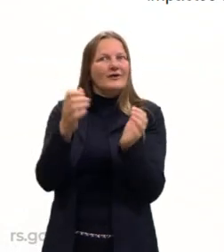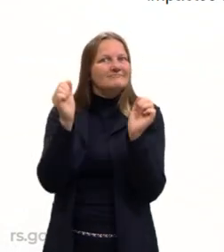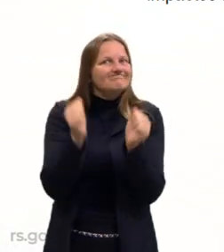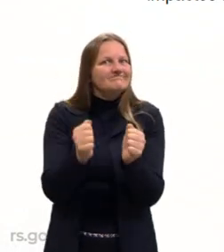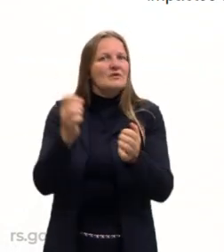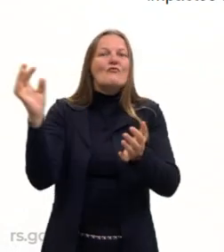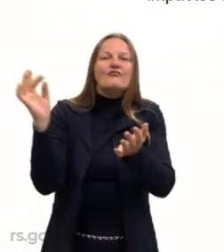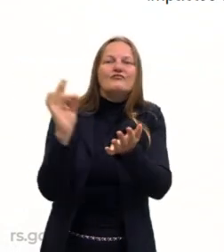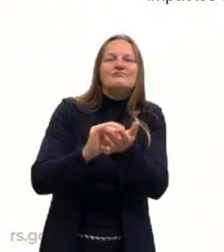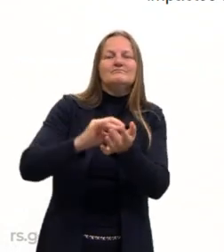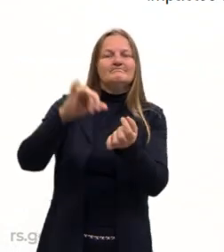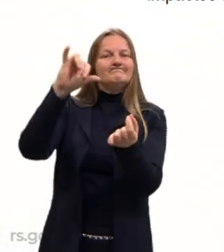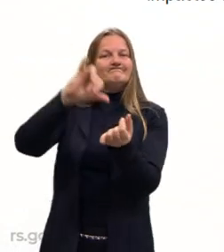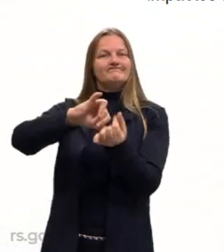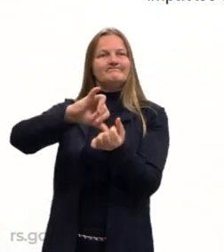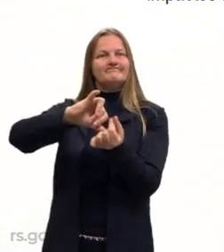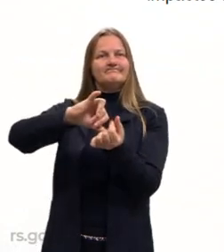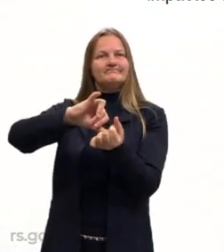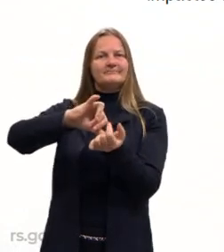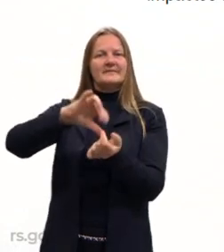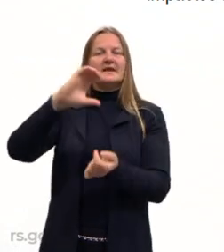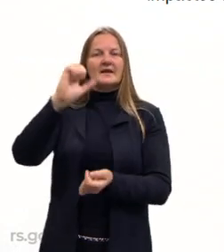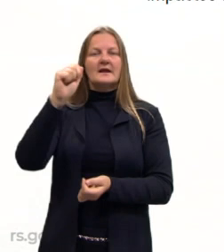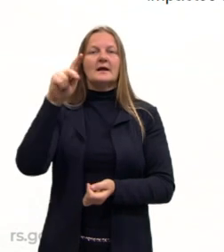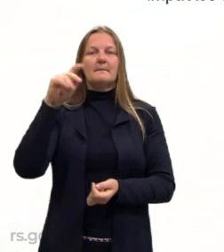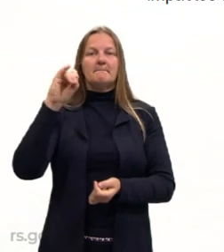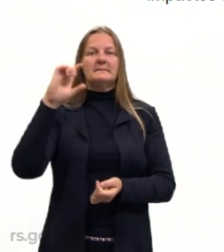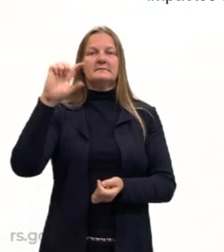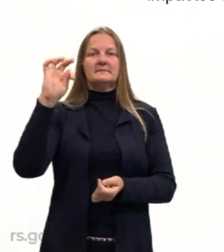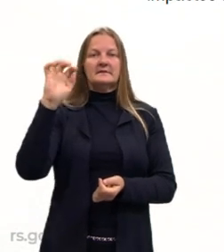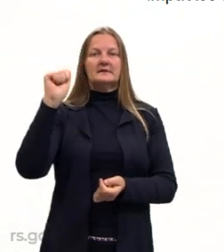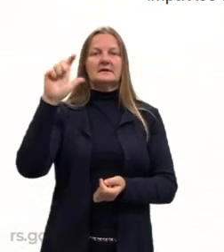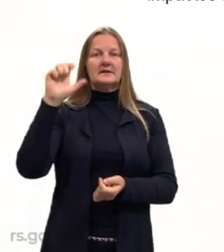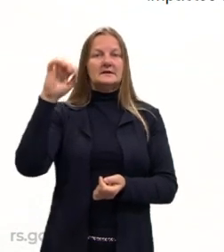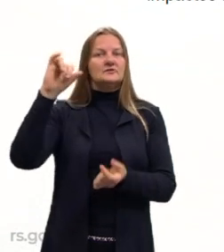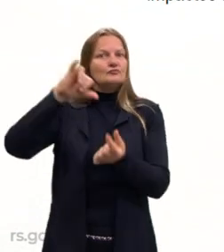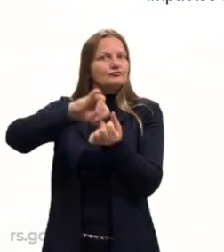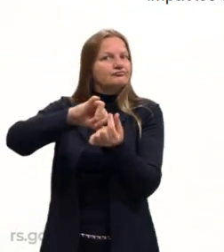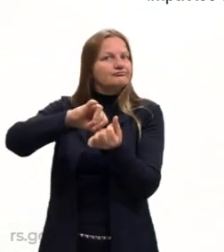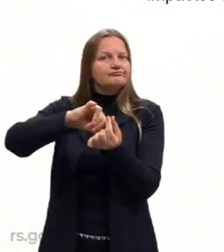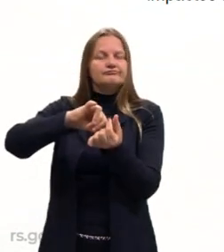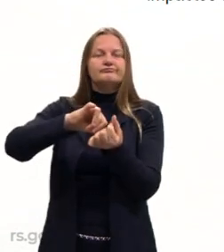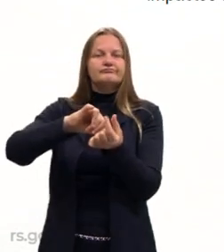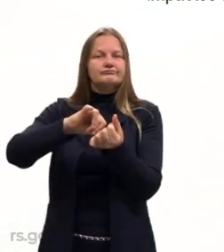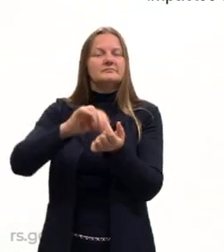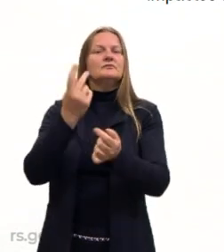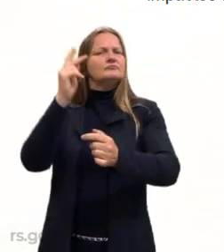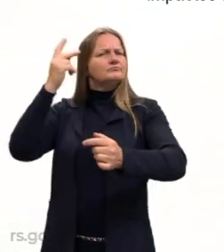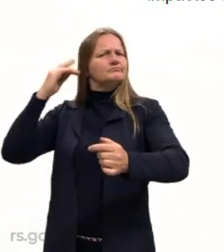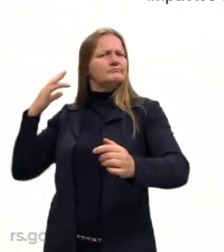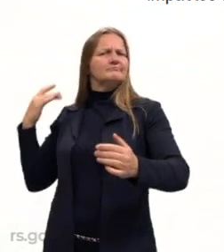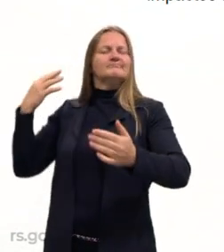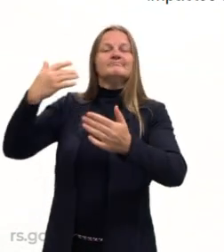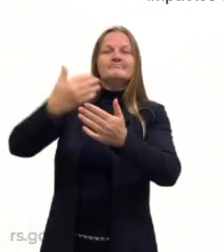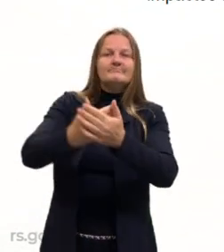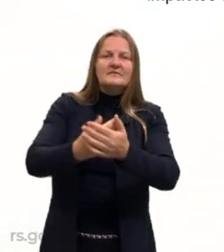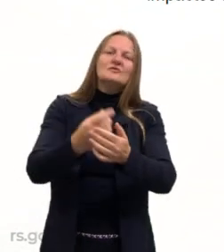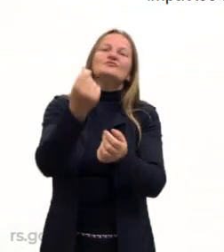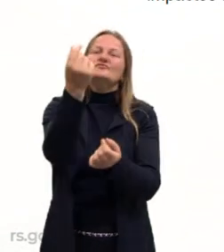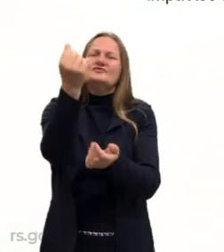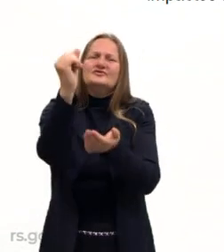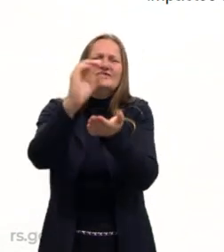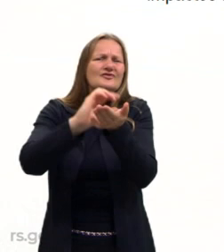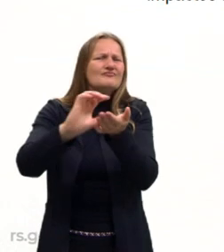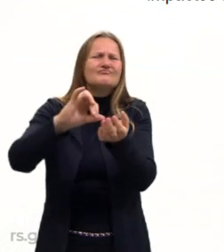completamente aquela história, a parte da história que a gente vê do feudalismo, agora é o capitalismo, é o dinheiro, é o